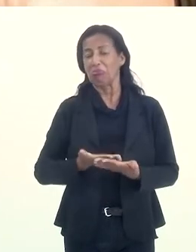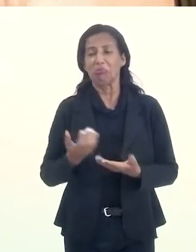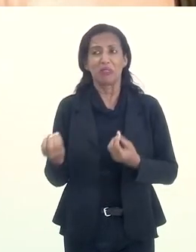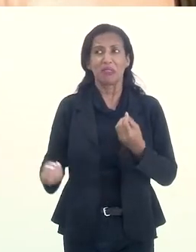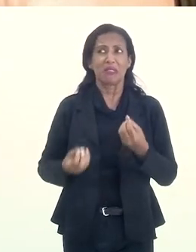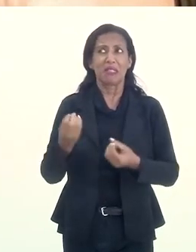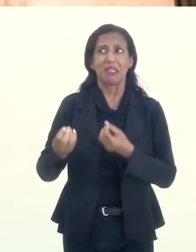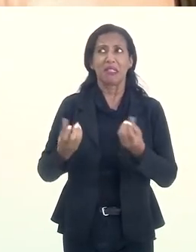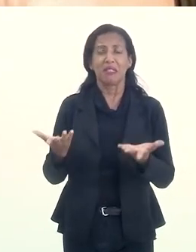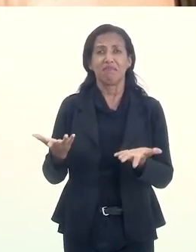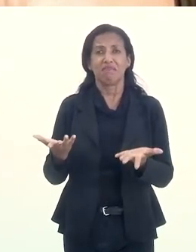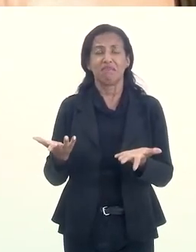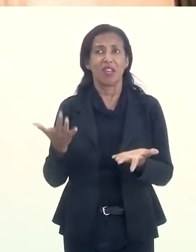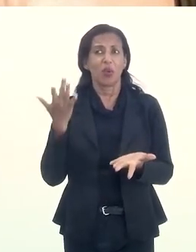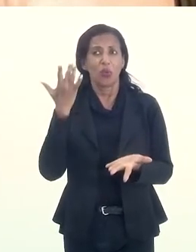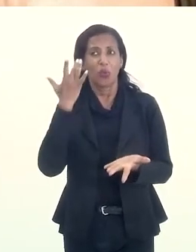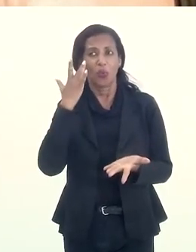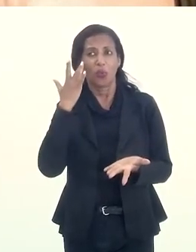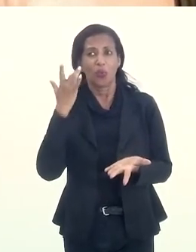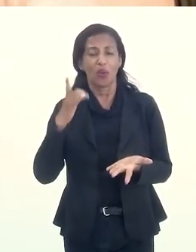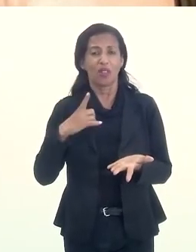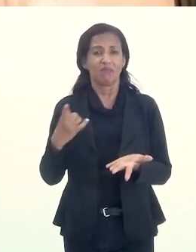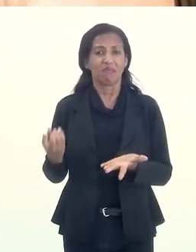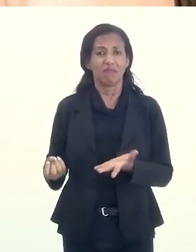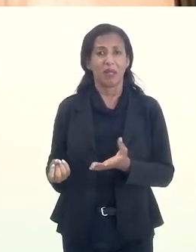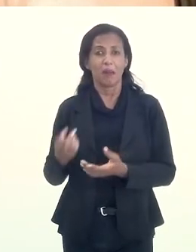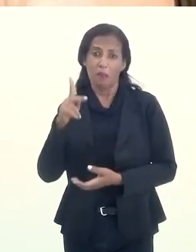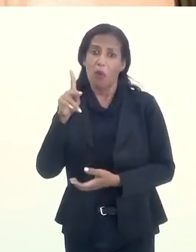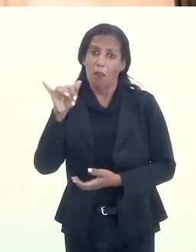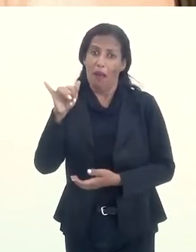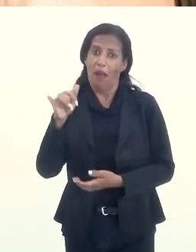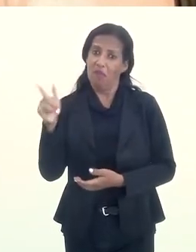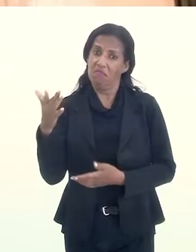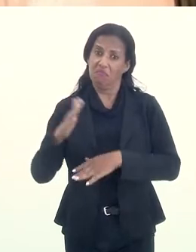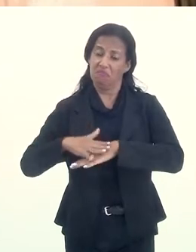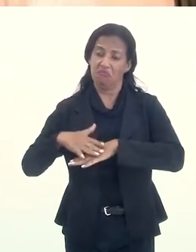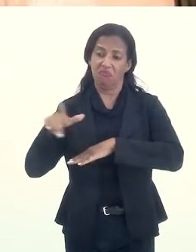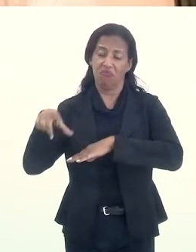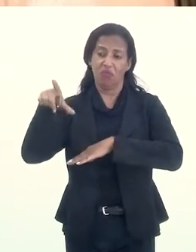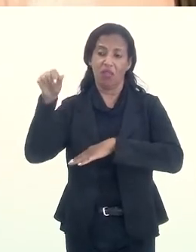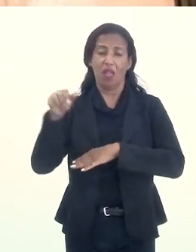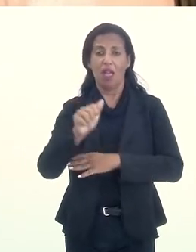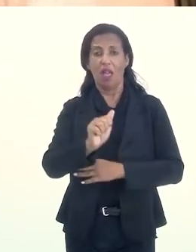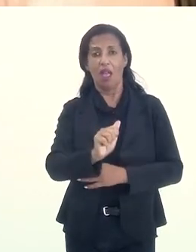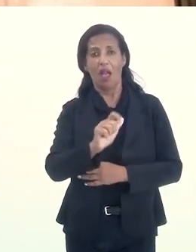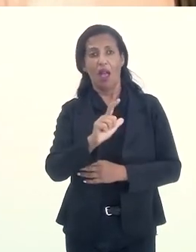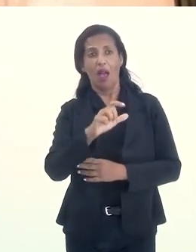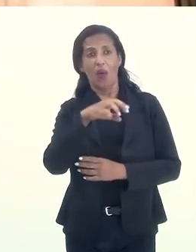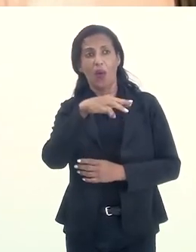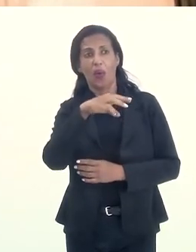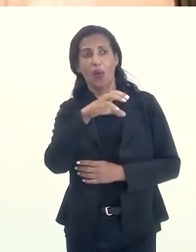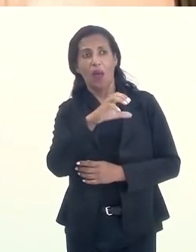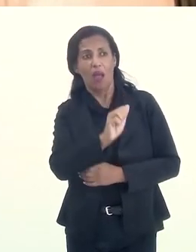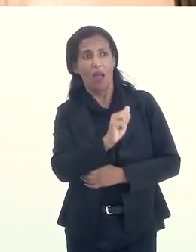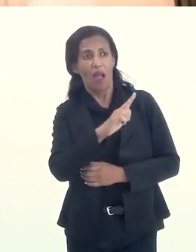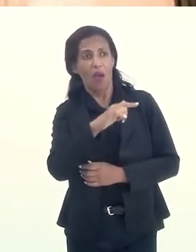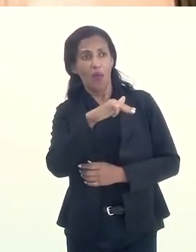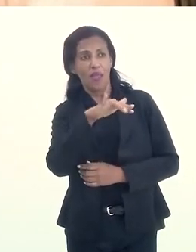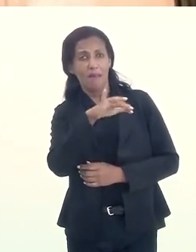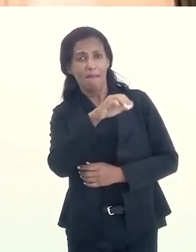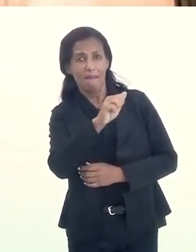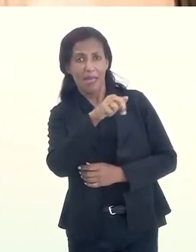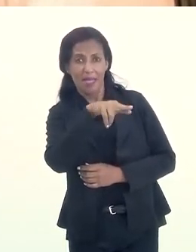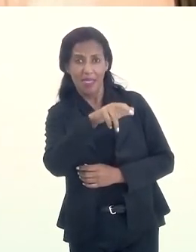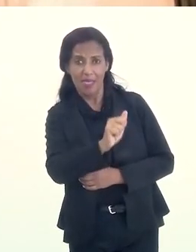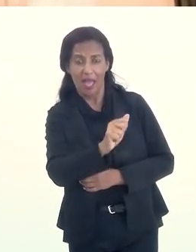acredito. É mais provável que isso tenha sido iniciativa do meu pai. Porque Alquimena é uma figura